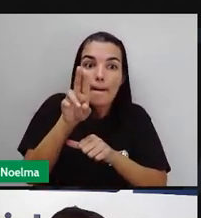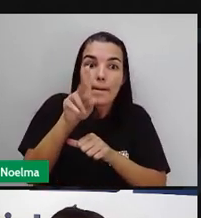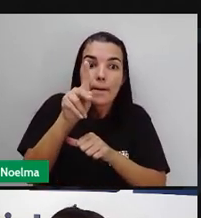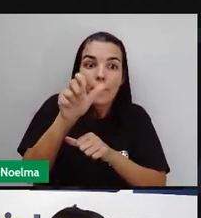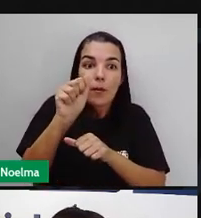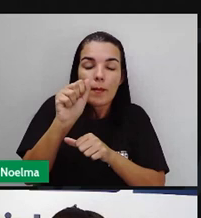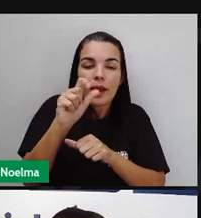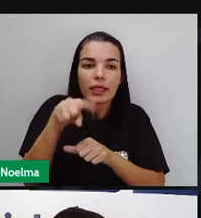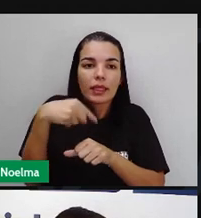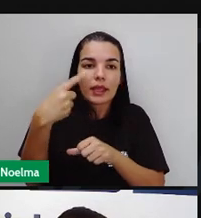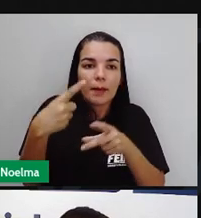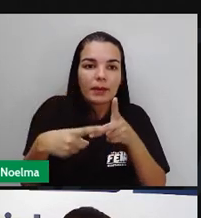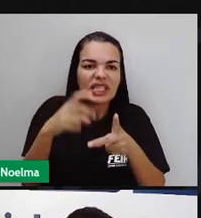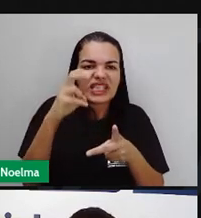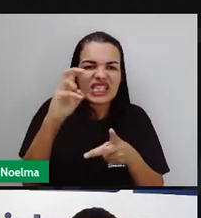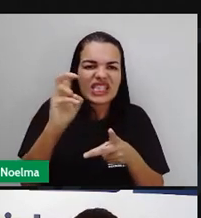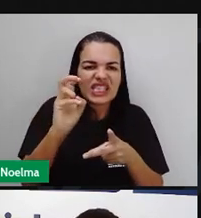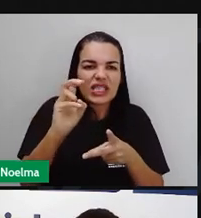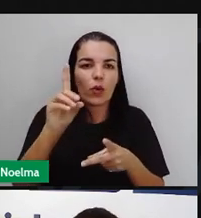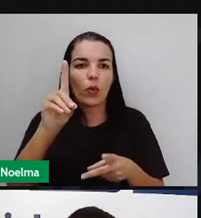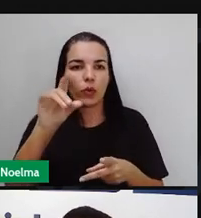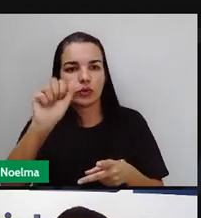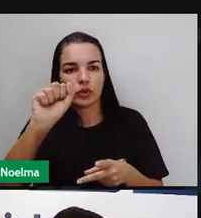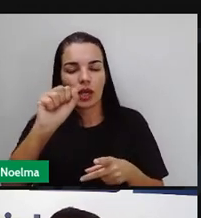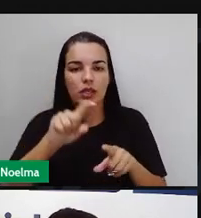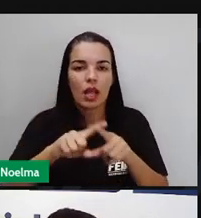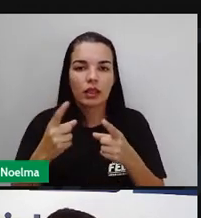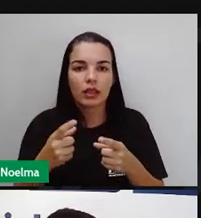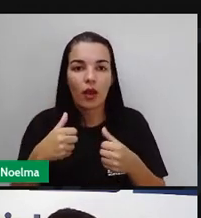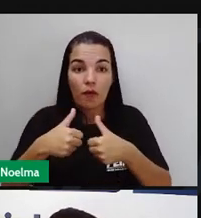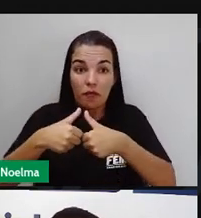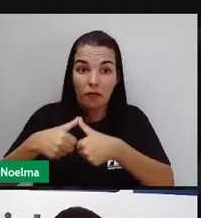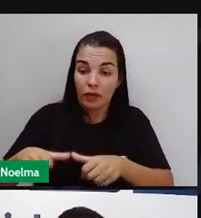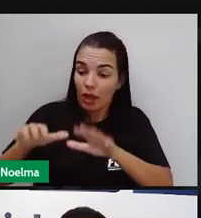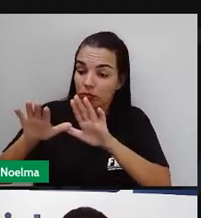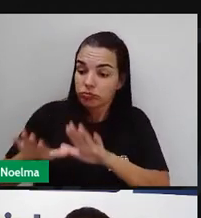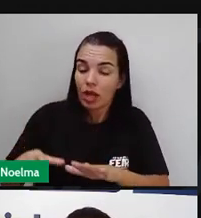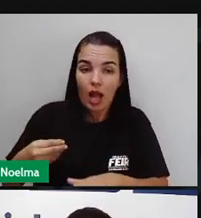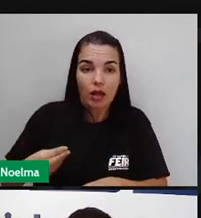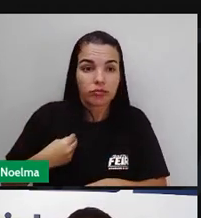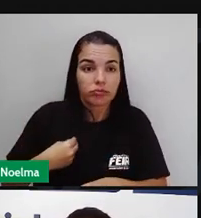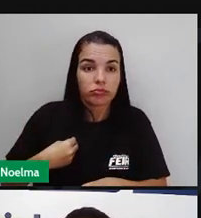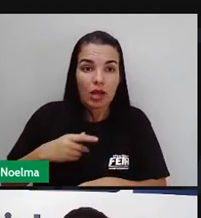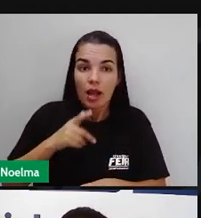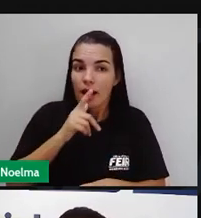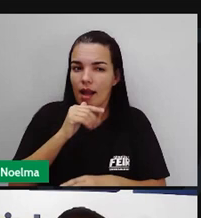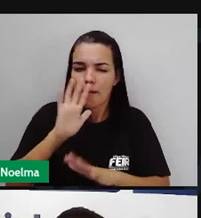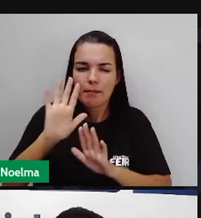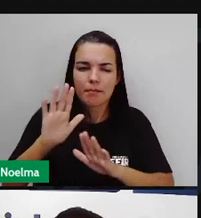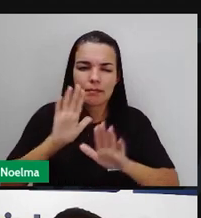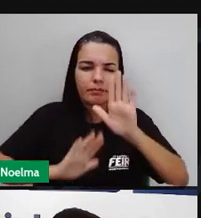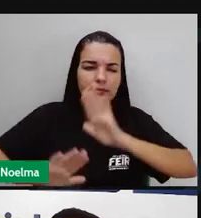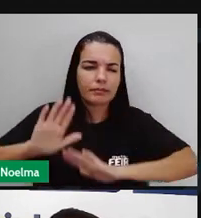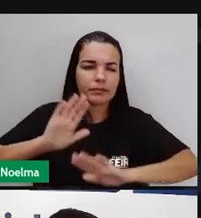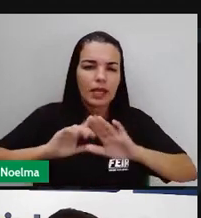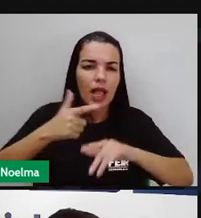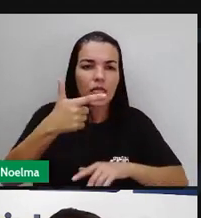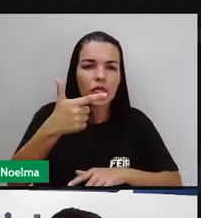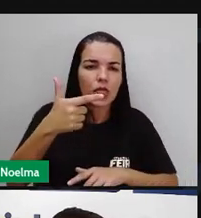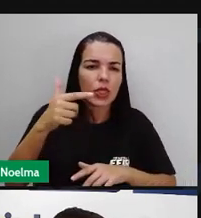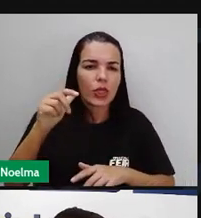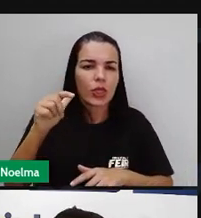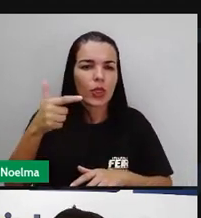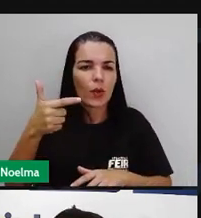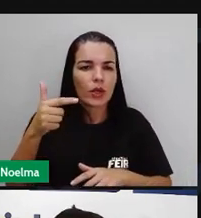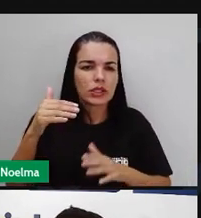5 dias. E aí essas pupas vivem na água e demoram cerca de 2 a